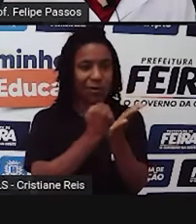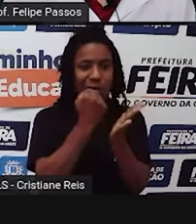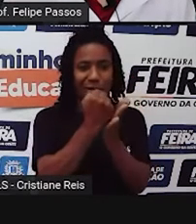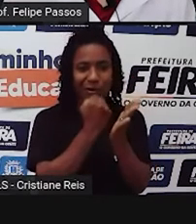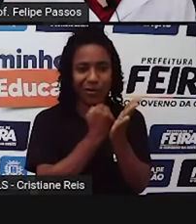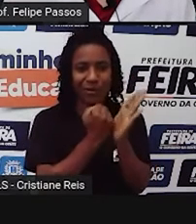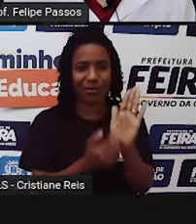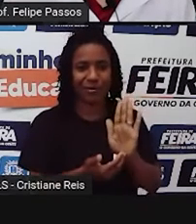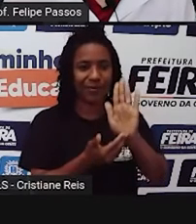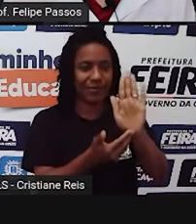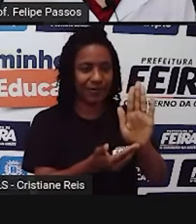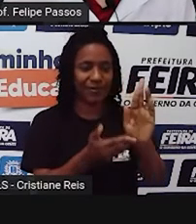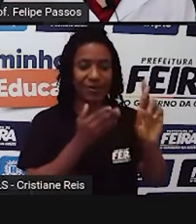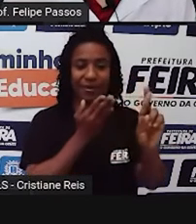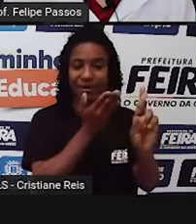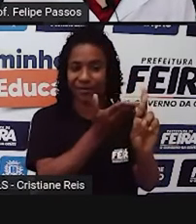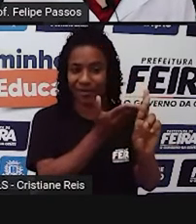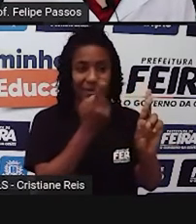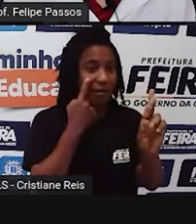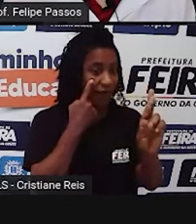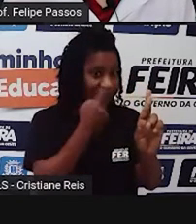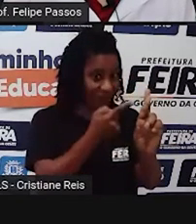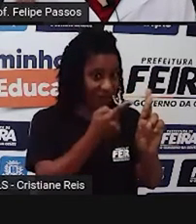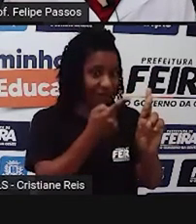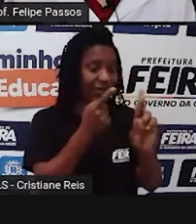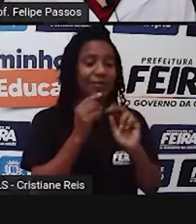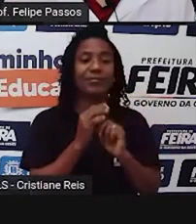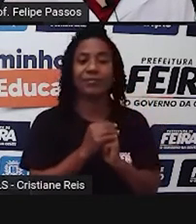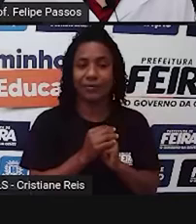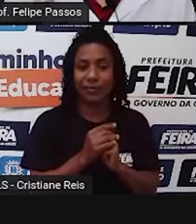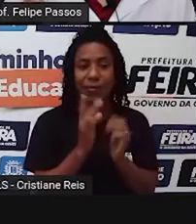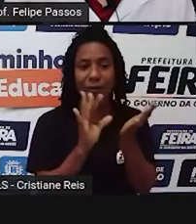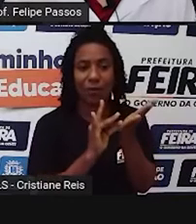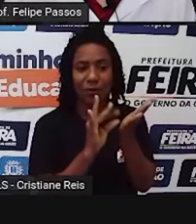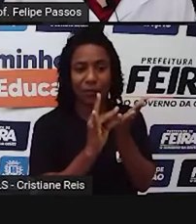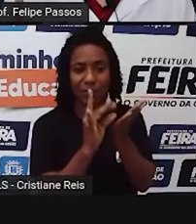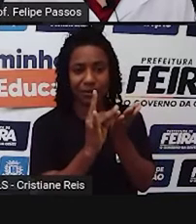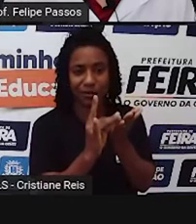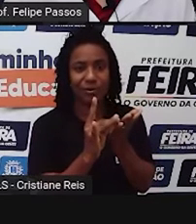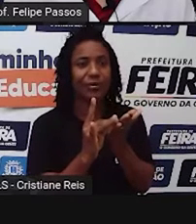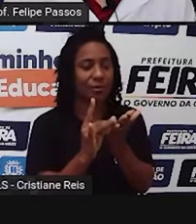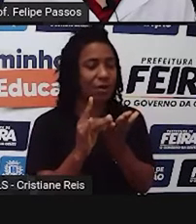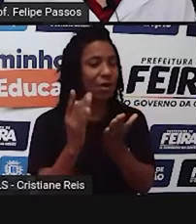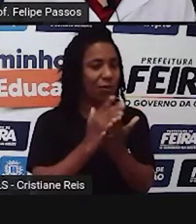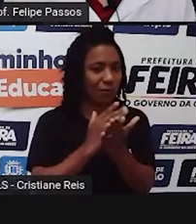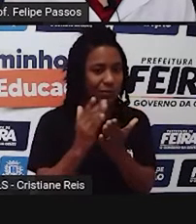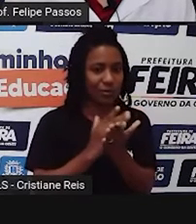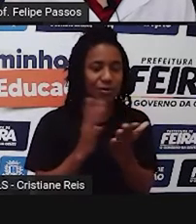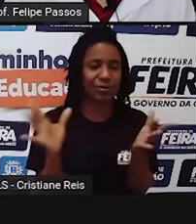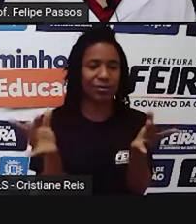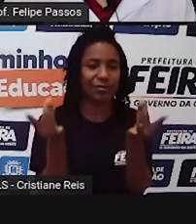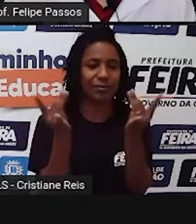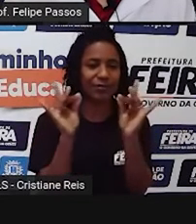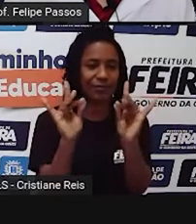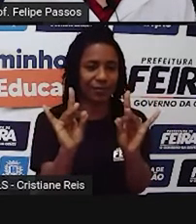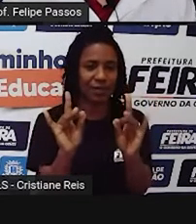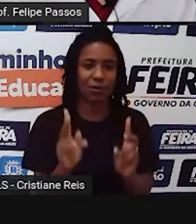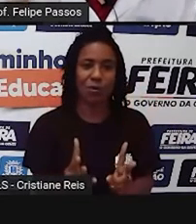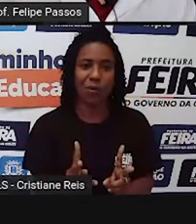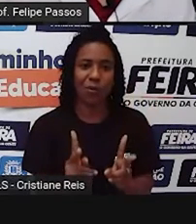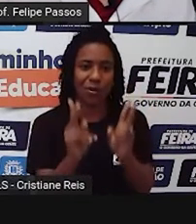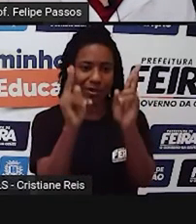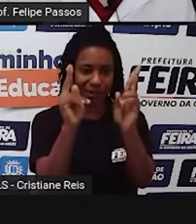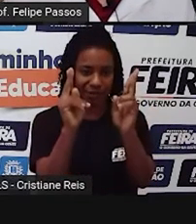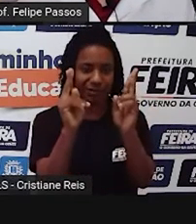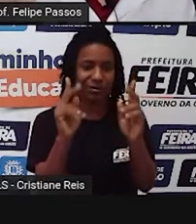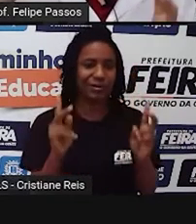como eu disse, que está lá nas referências, os artigos que eu trouxe aqui, alguns estão editados, tá? Estão cortados, porque